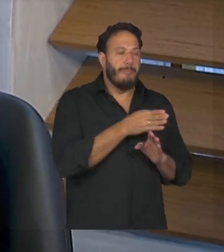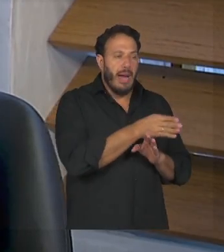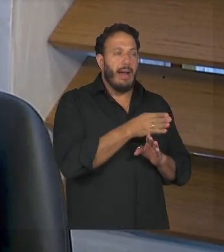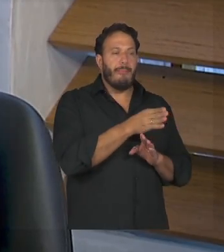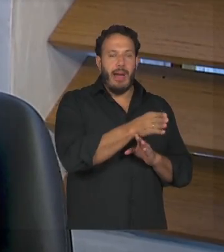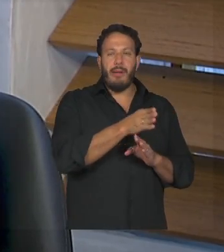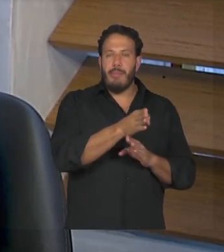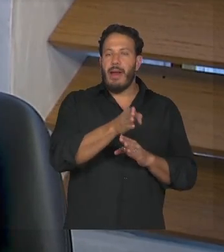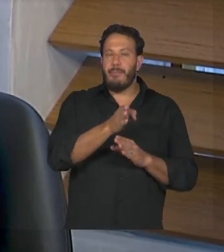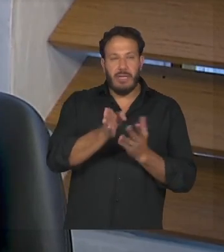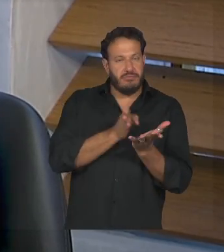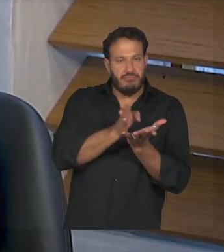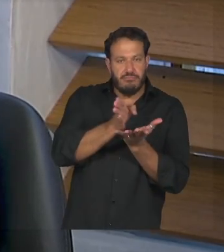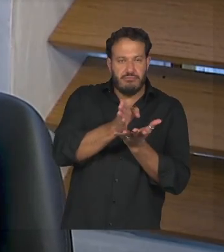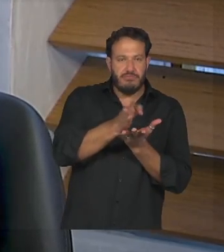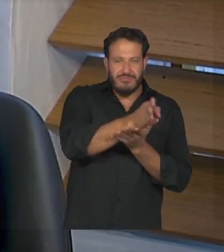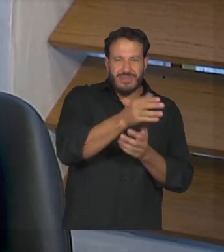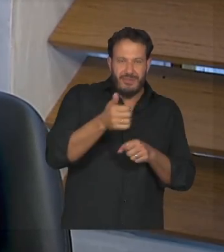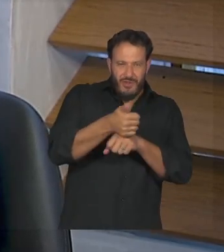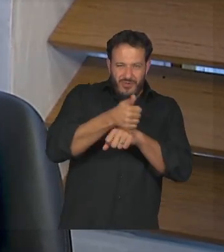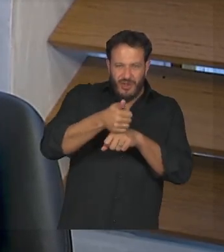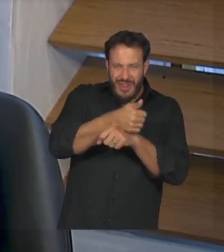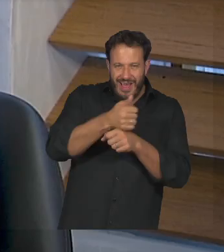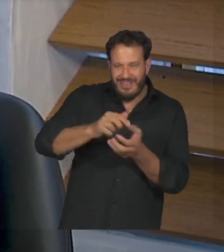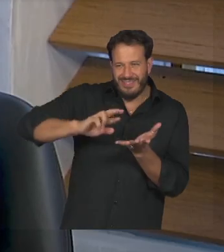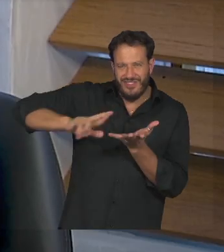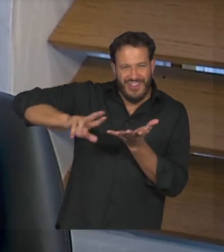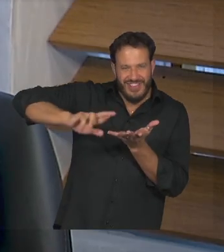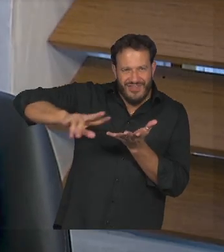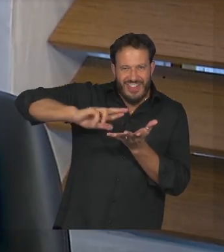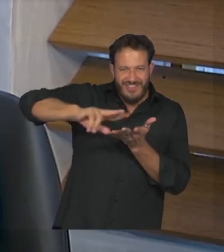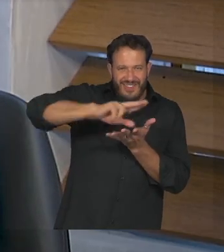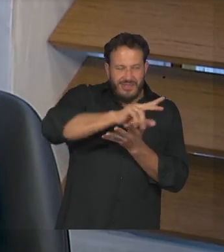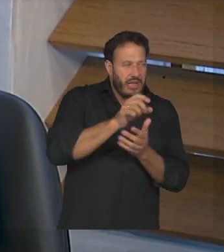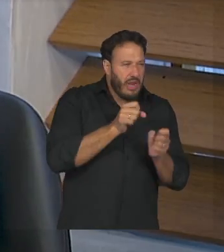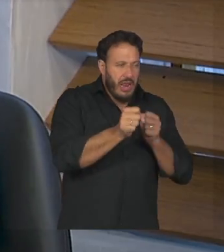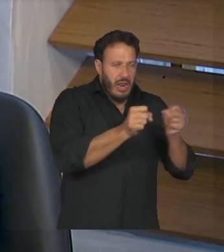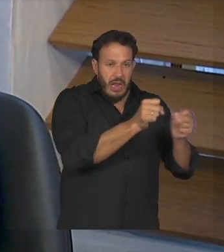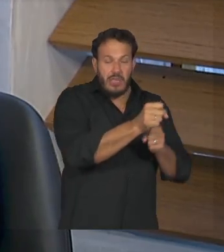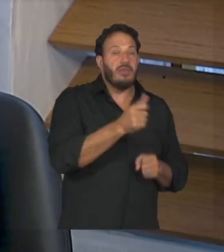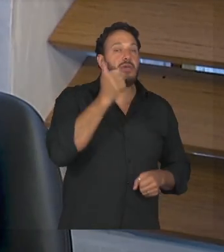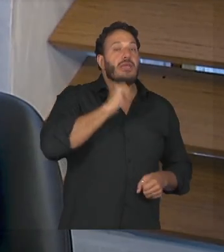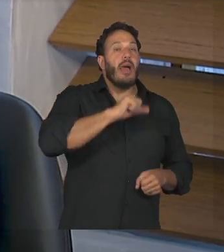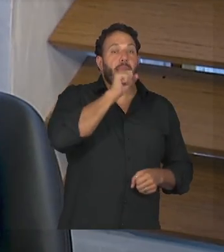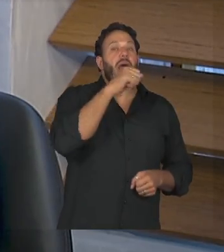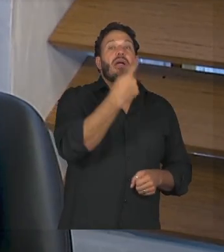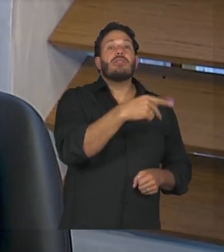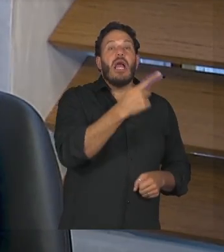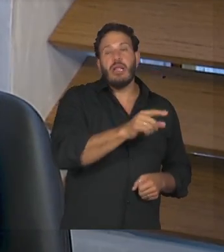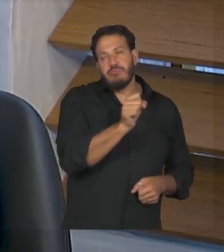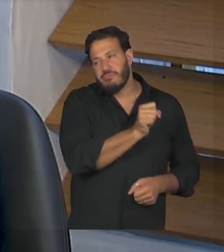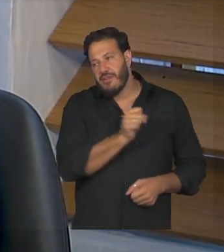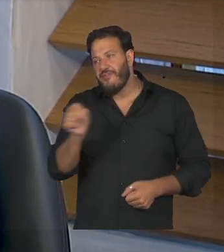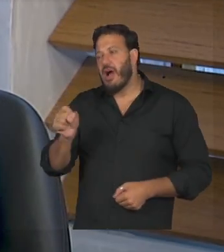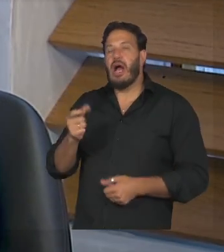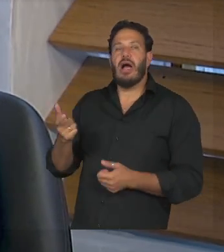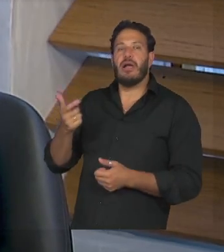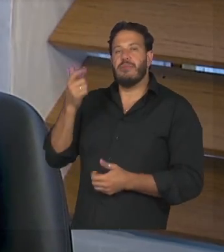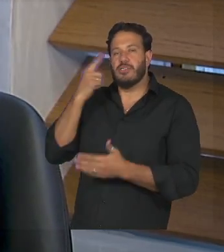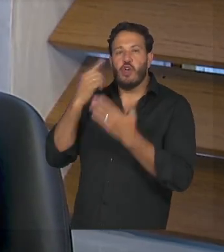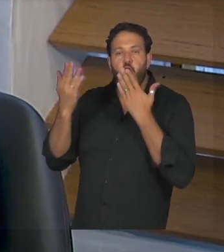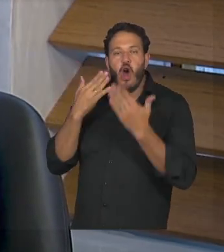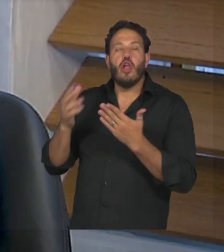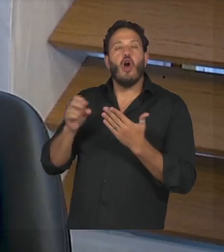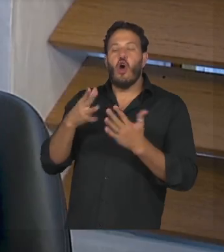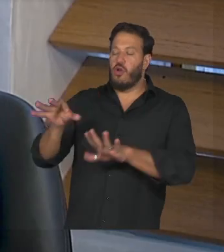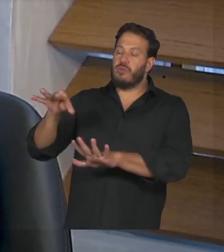equipe multidisciplinar e as mães são encaminhadas para o psicólogo ou a mãe vai fazer a unha vai